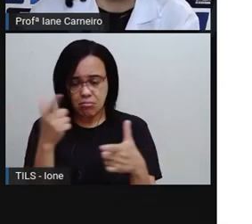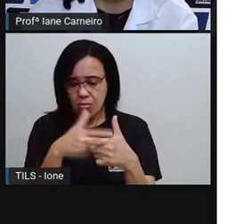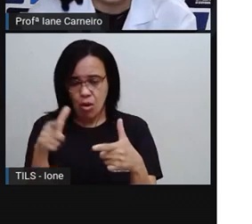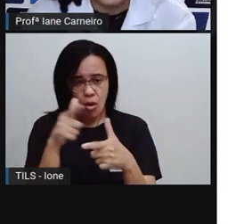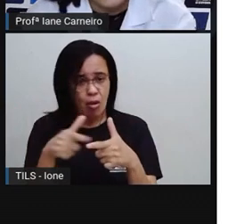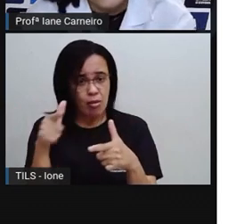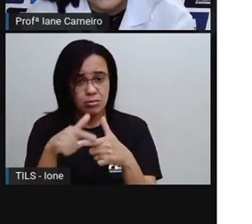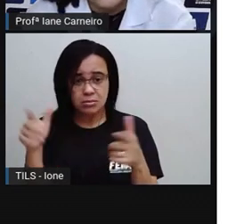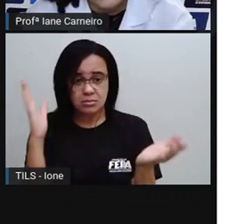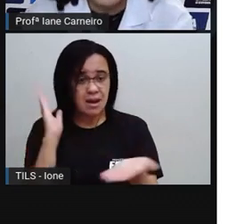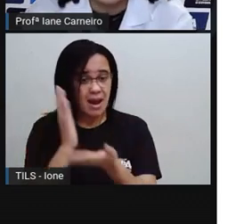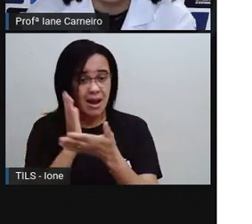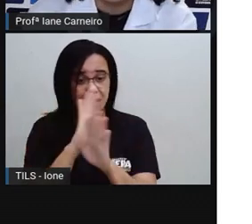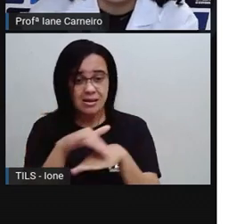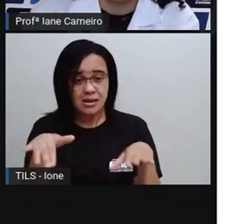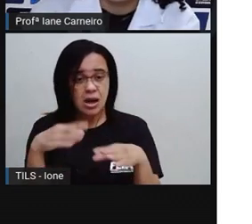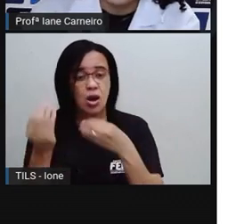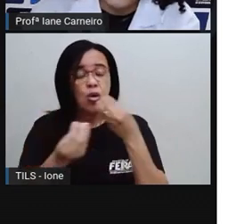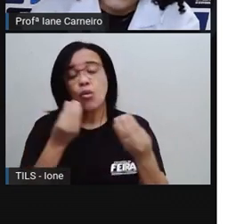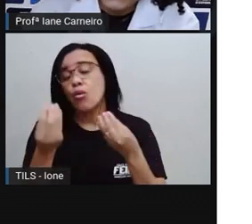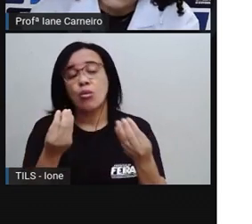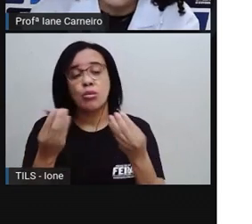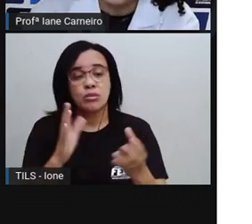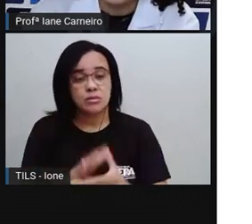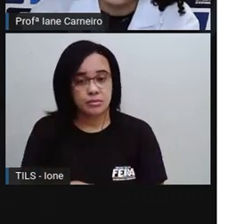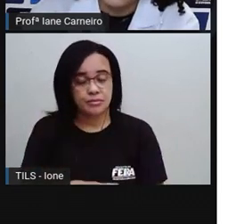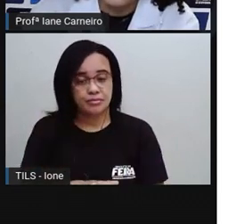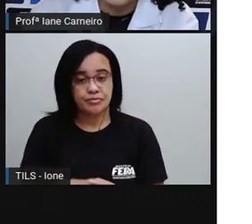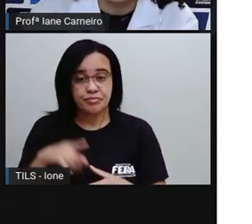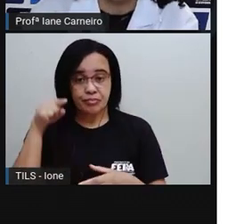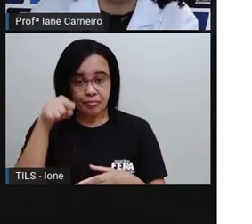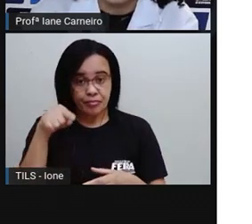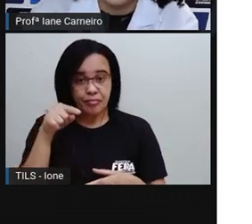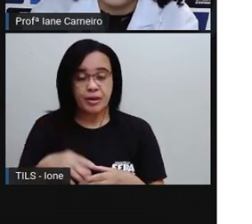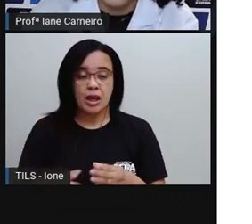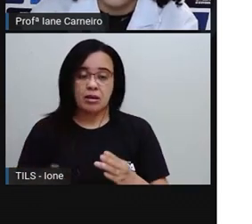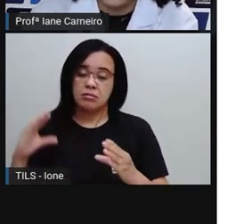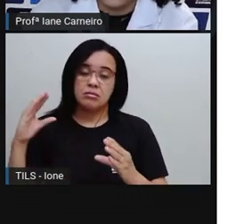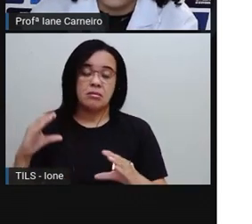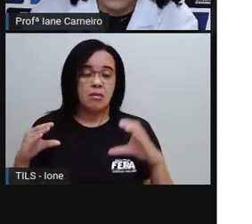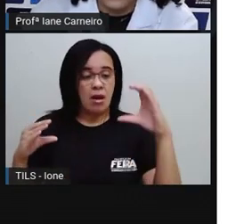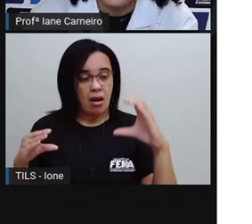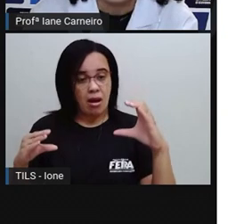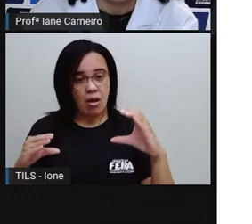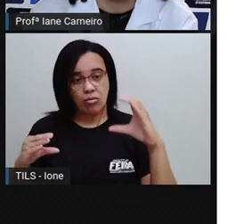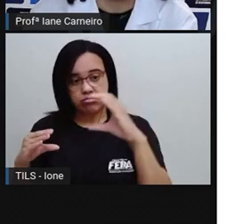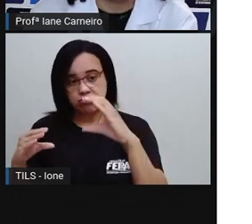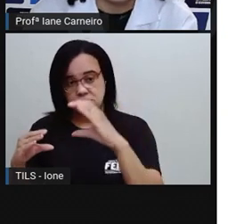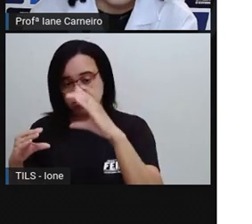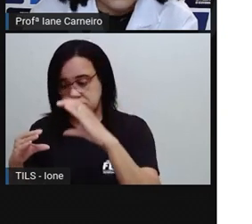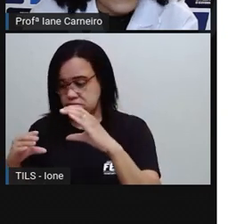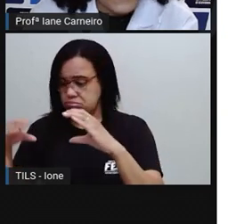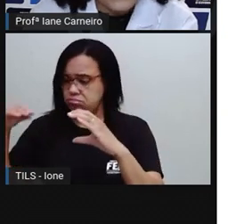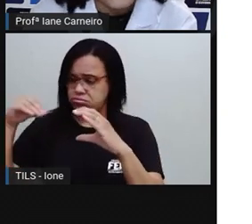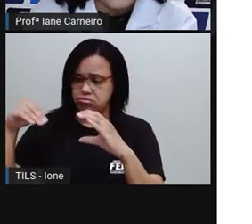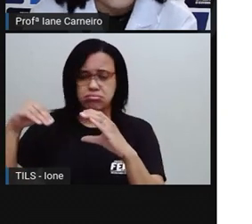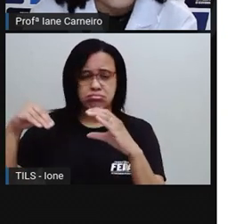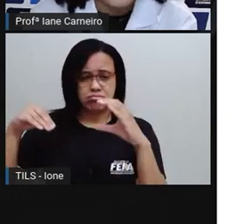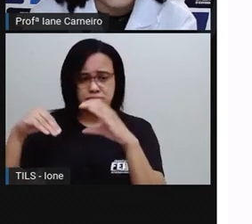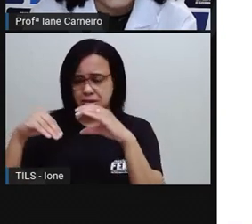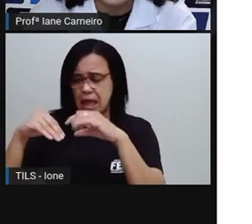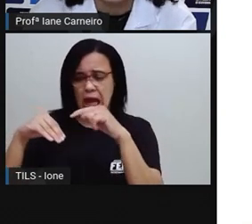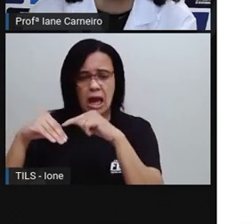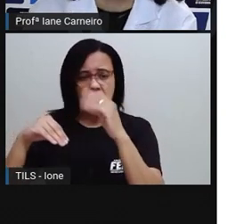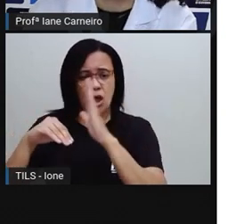Como é que eles poderiam resolver? A gente viu que a Rosa foi visitar ele, né? Será que quando a Rosa foi visitar, ela quis fazer as pazes,